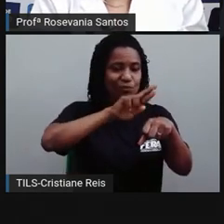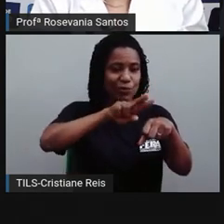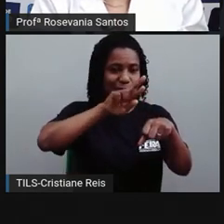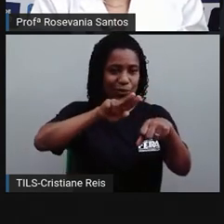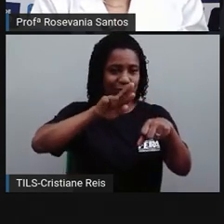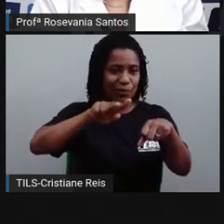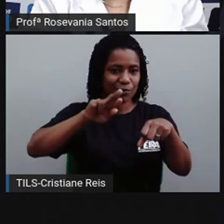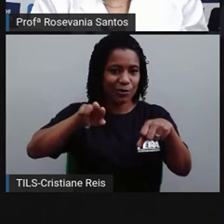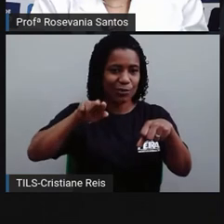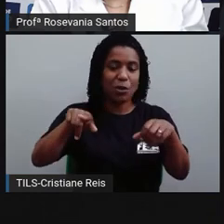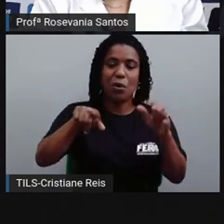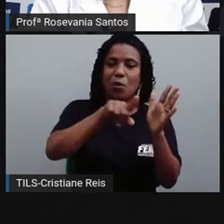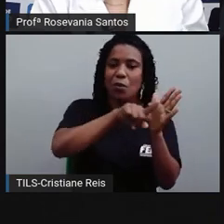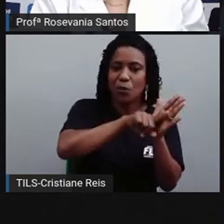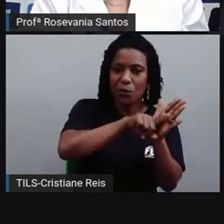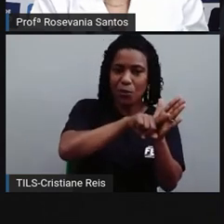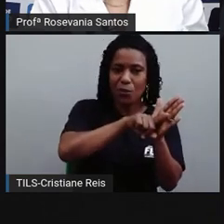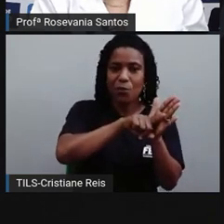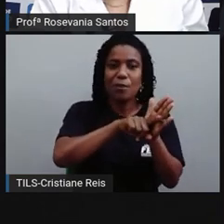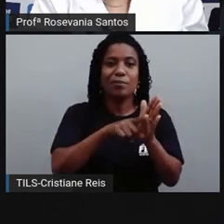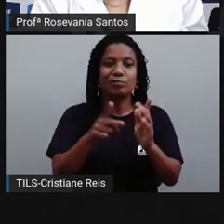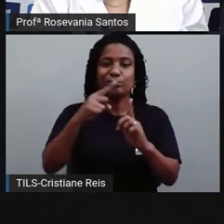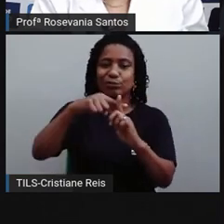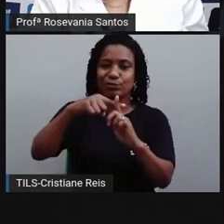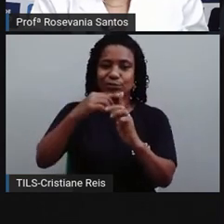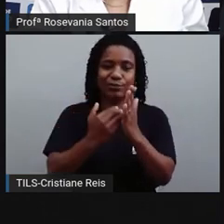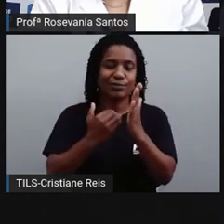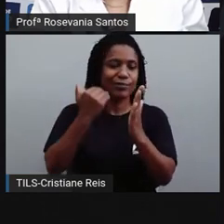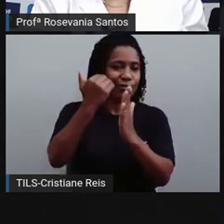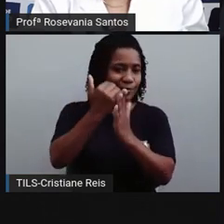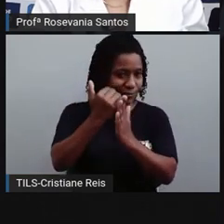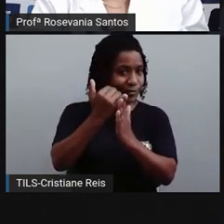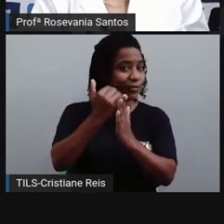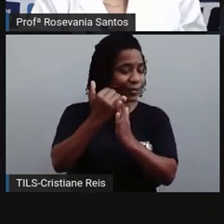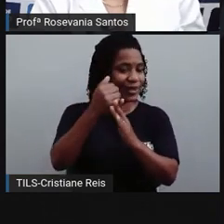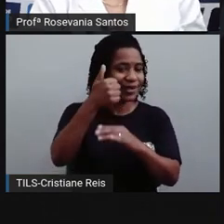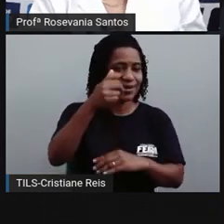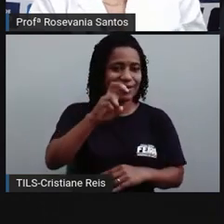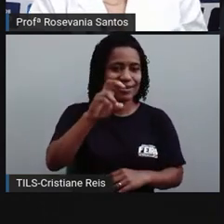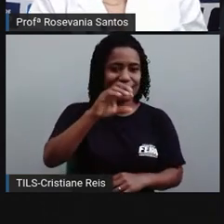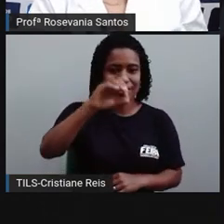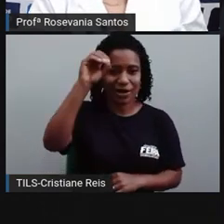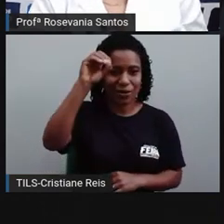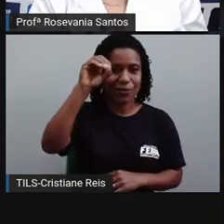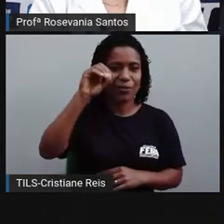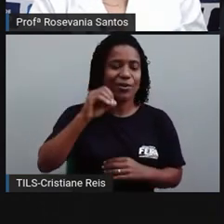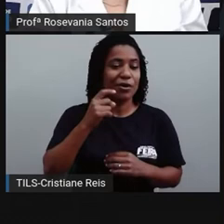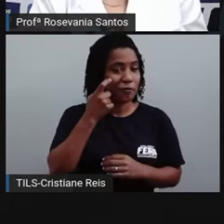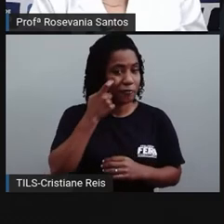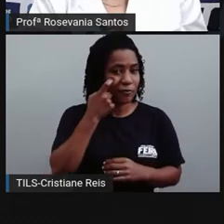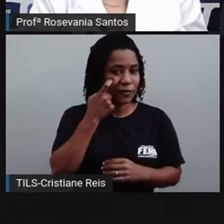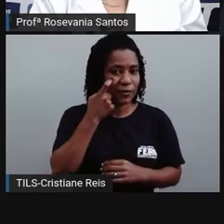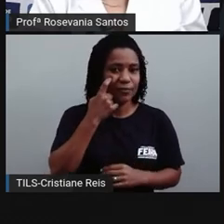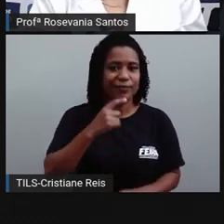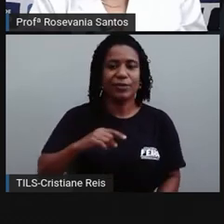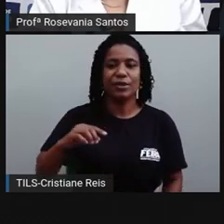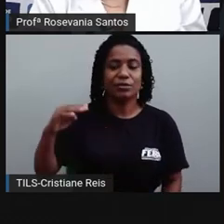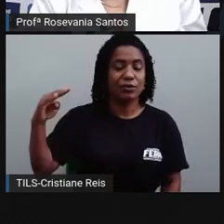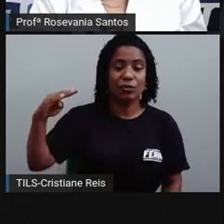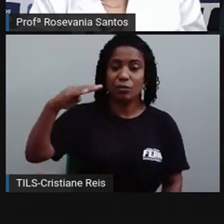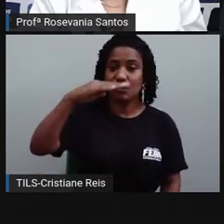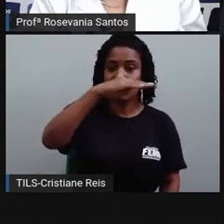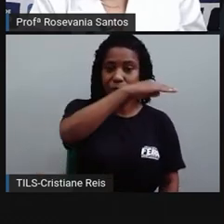de uma hora diferente, vai depender. Ou de 15 em 15 graus diferentes. Aí aqui, à medida que eu venho nesse